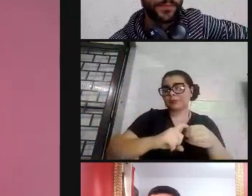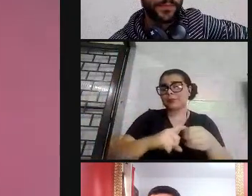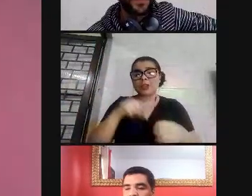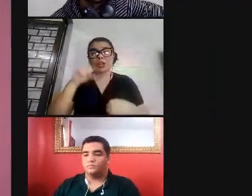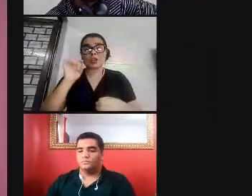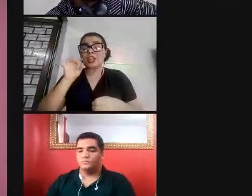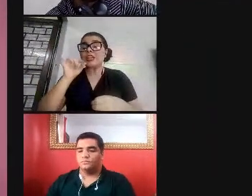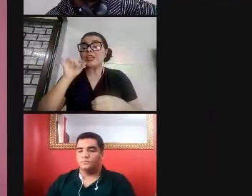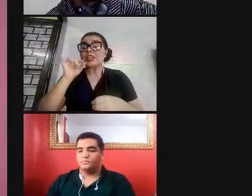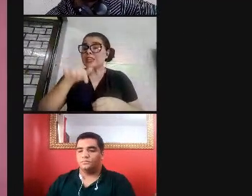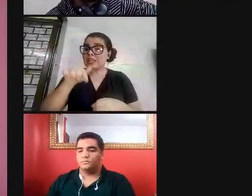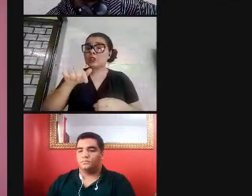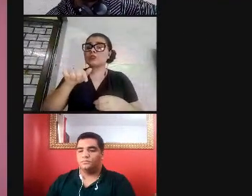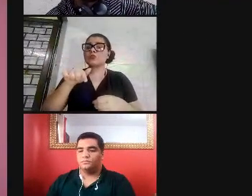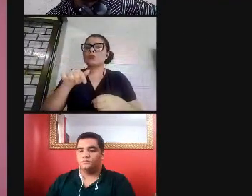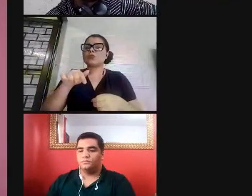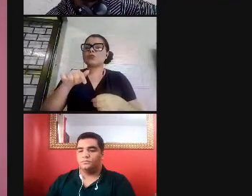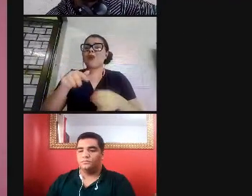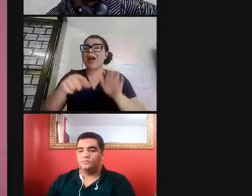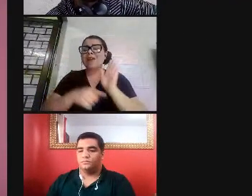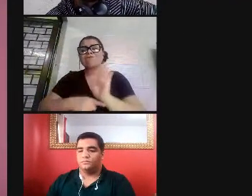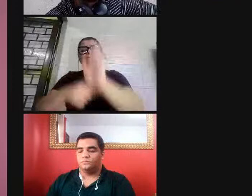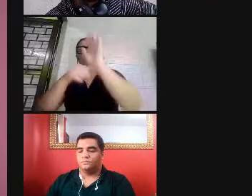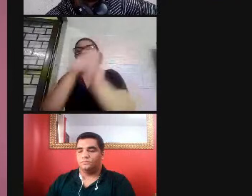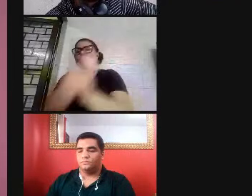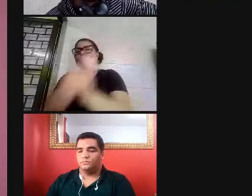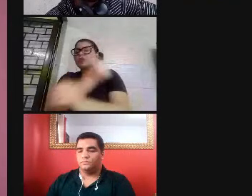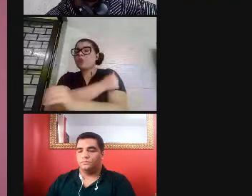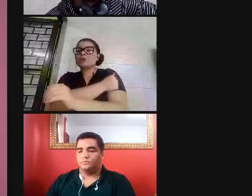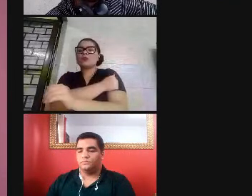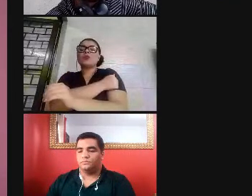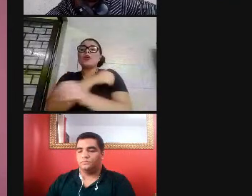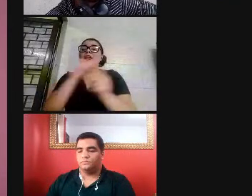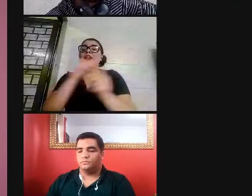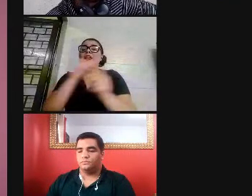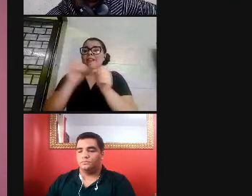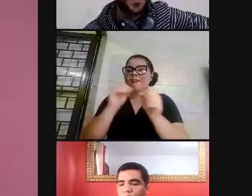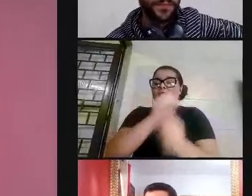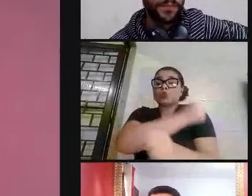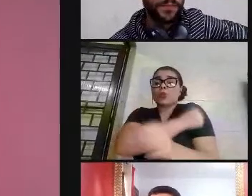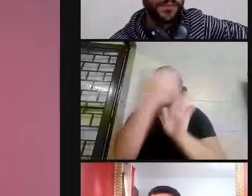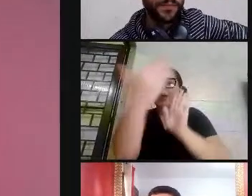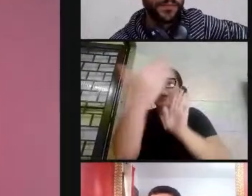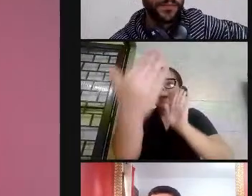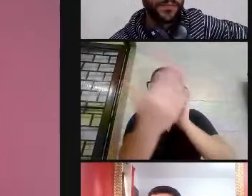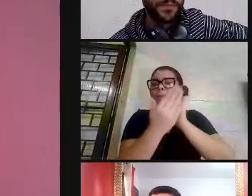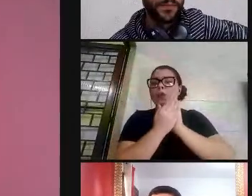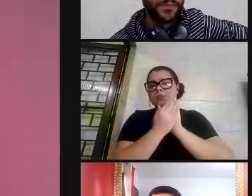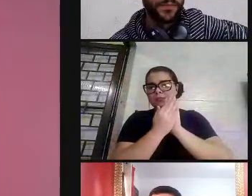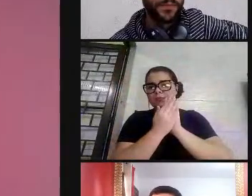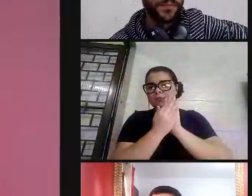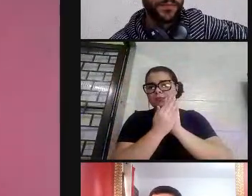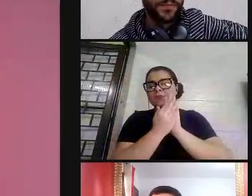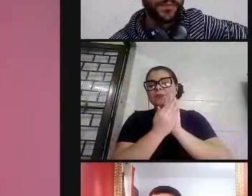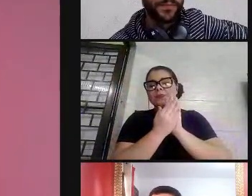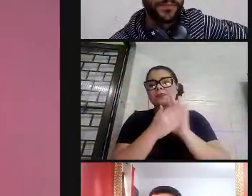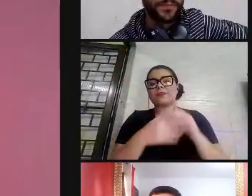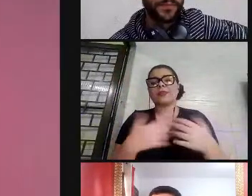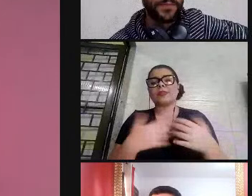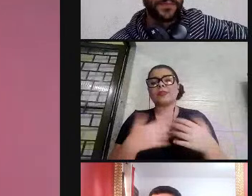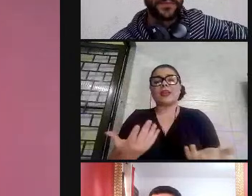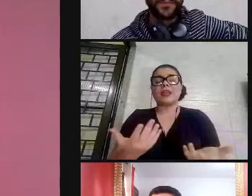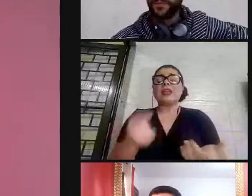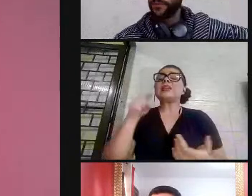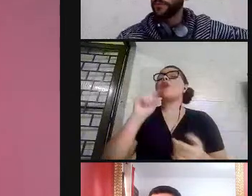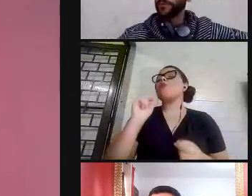ações que deixam os nossos alunos bem próximos, bem próximos. E o resultado